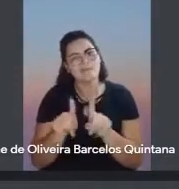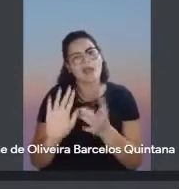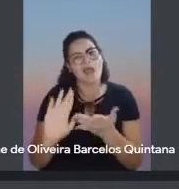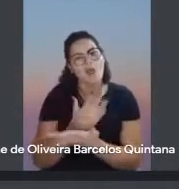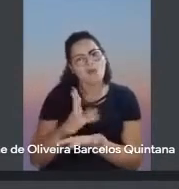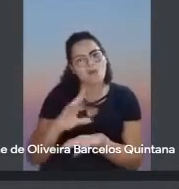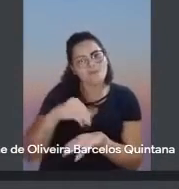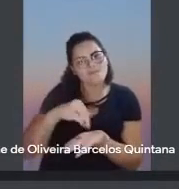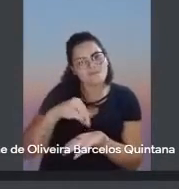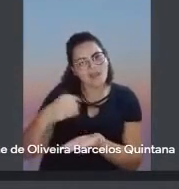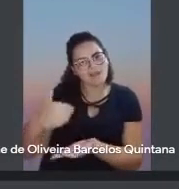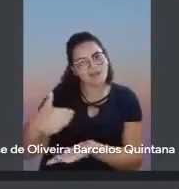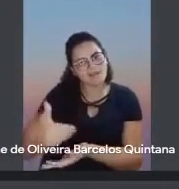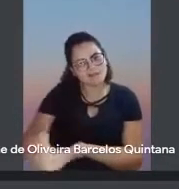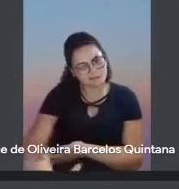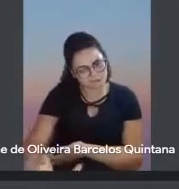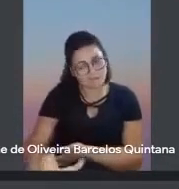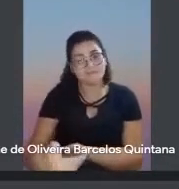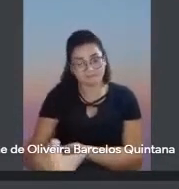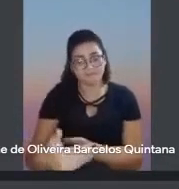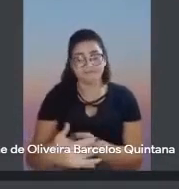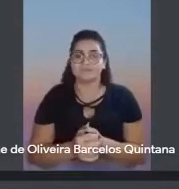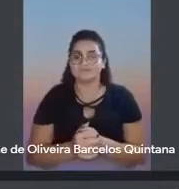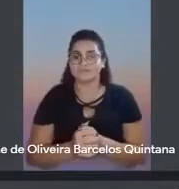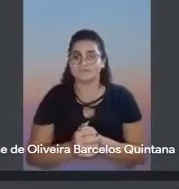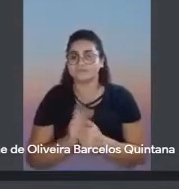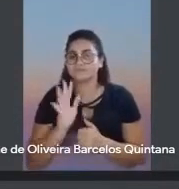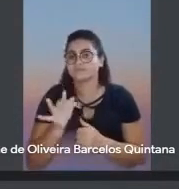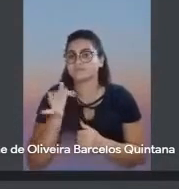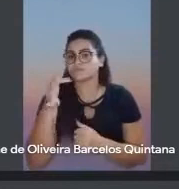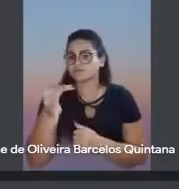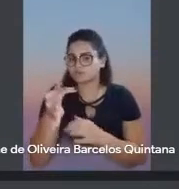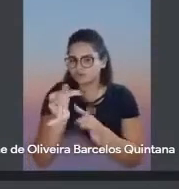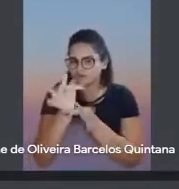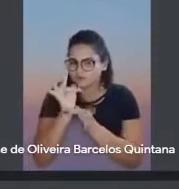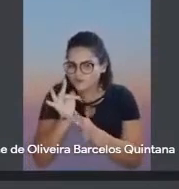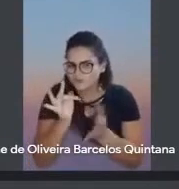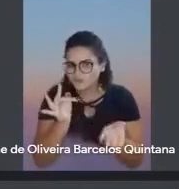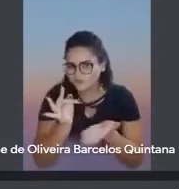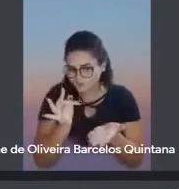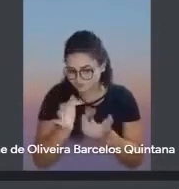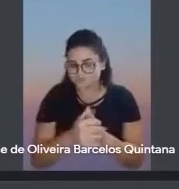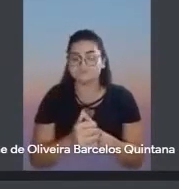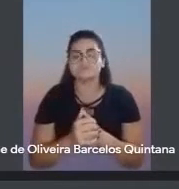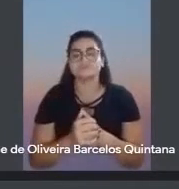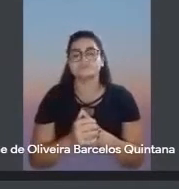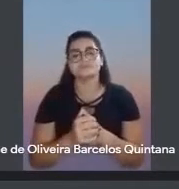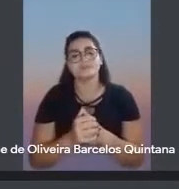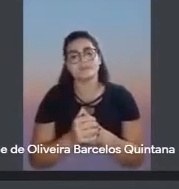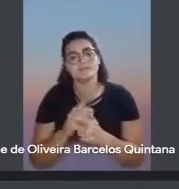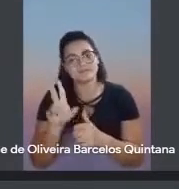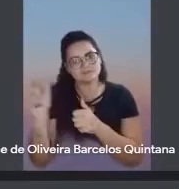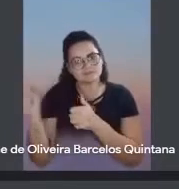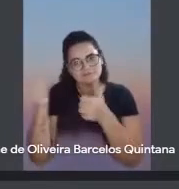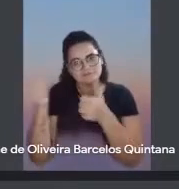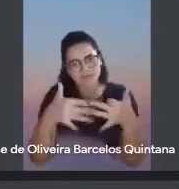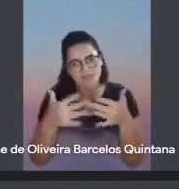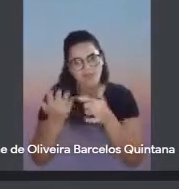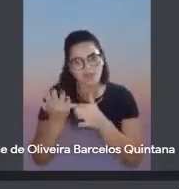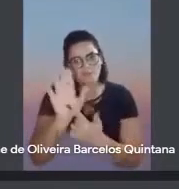ou até mesmo aquelas que ainda são projetadas para um futuro breve, tudo bem? É só me sinalizar que, enquanto vocês estiverem falando, eu vou mostrando para o pessoal.